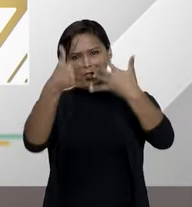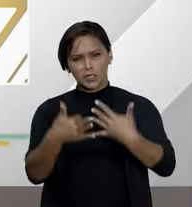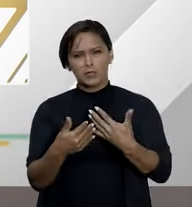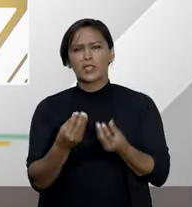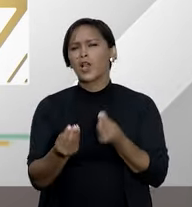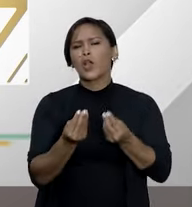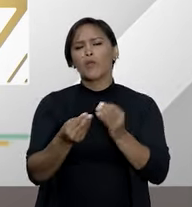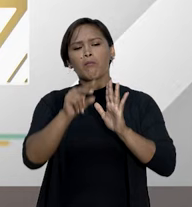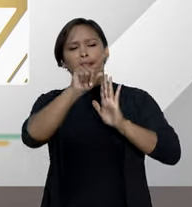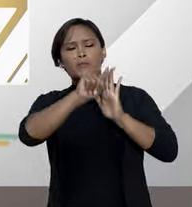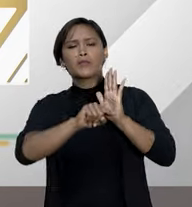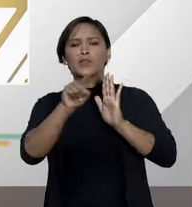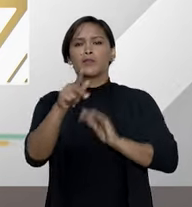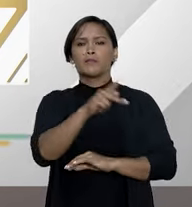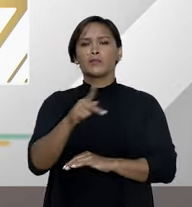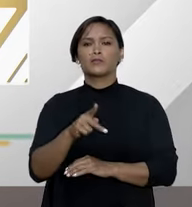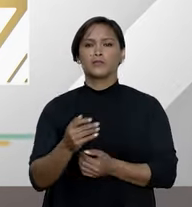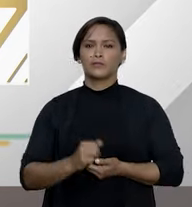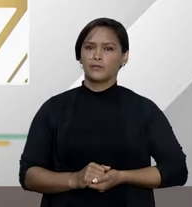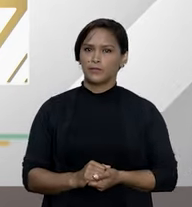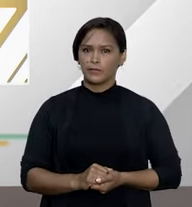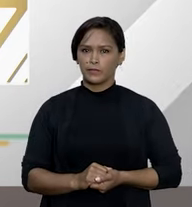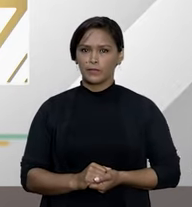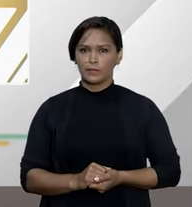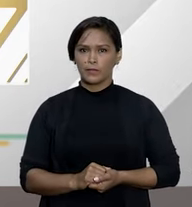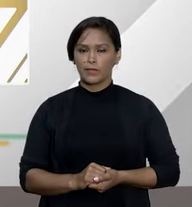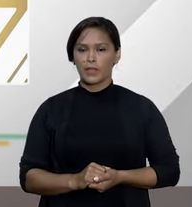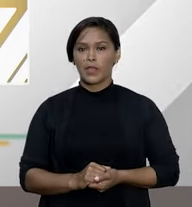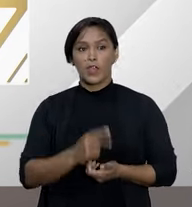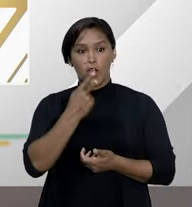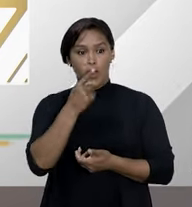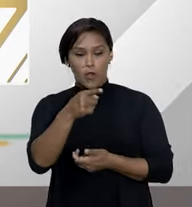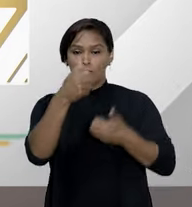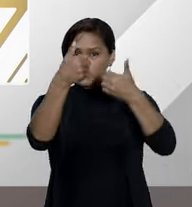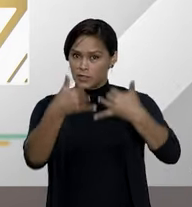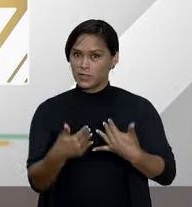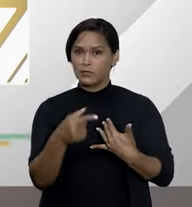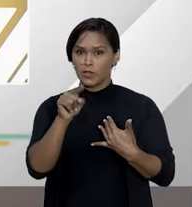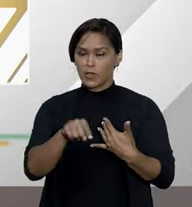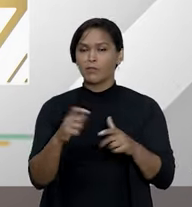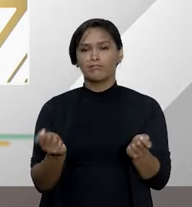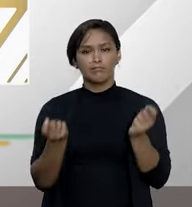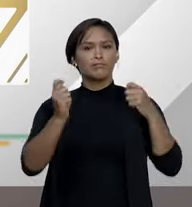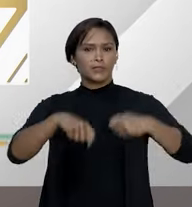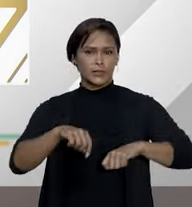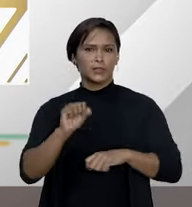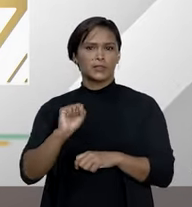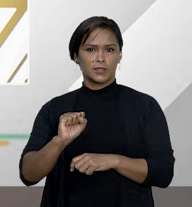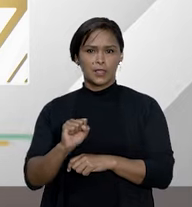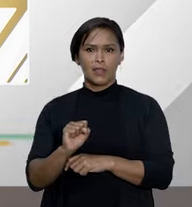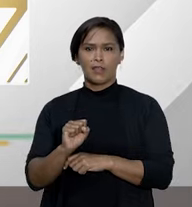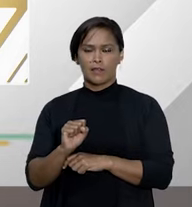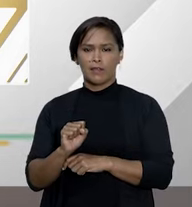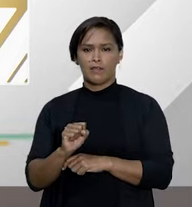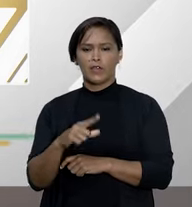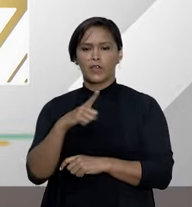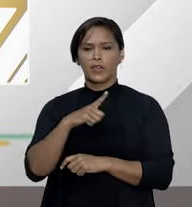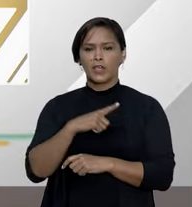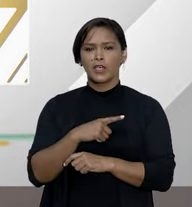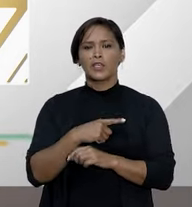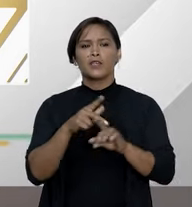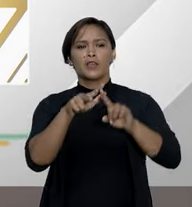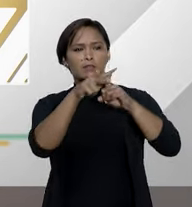a gente quais são elas, professor Rodrigo? Como você disse, é possível que haja